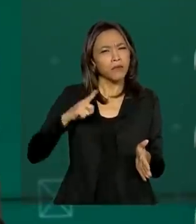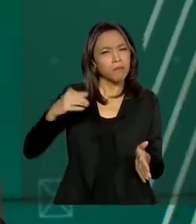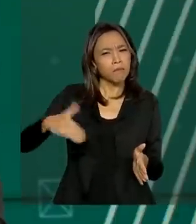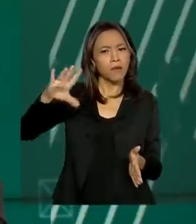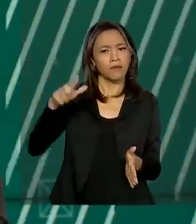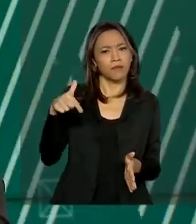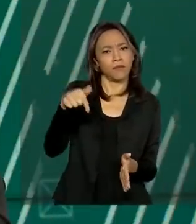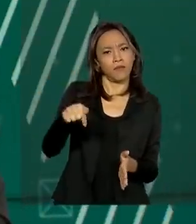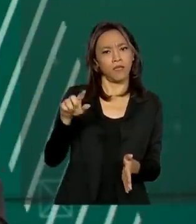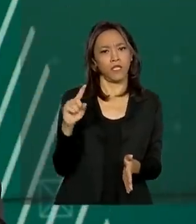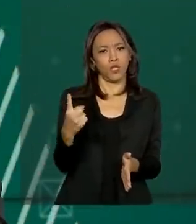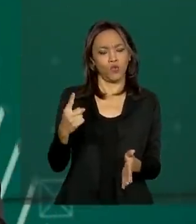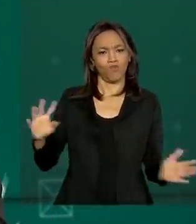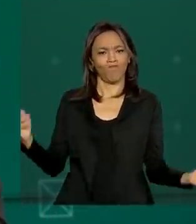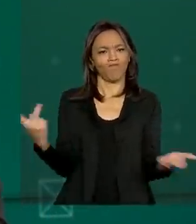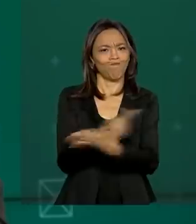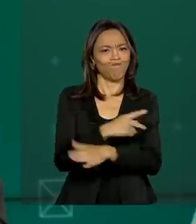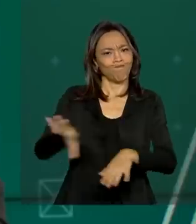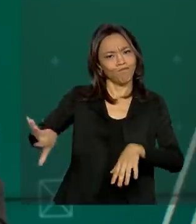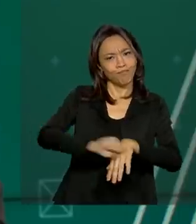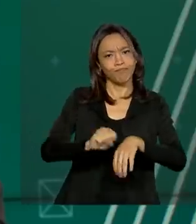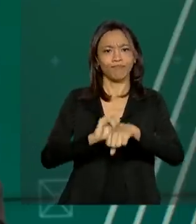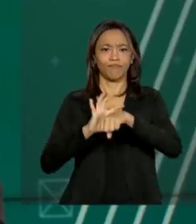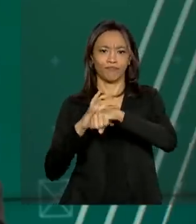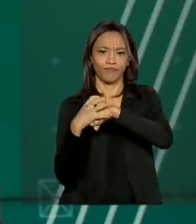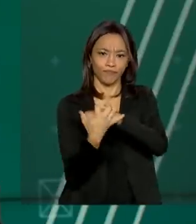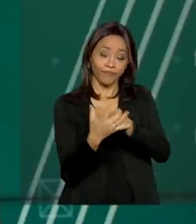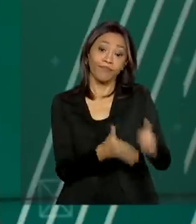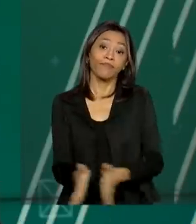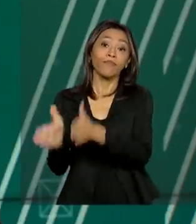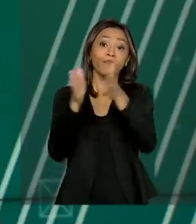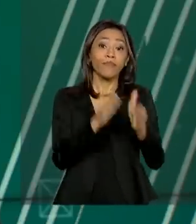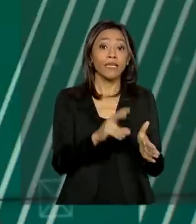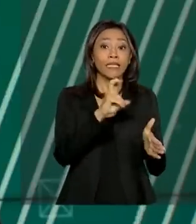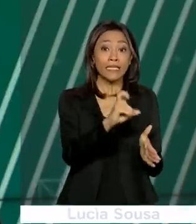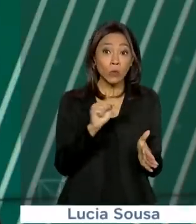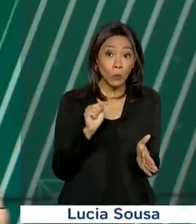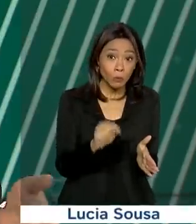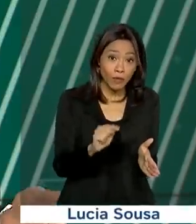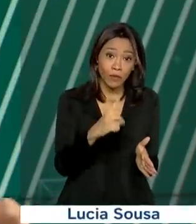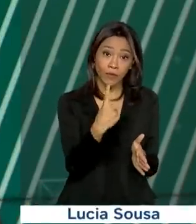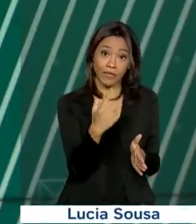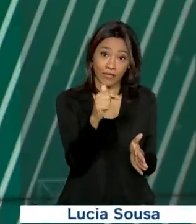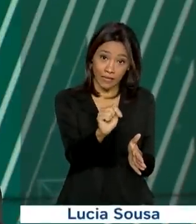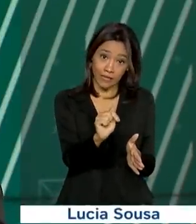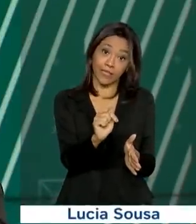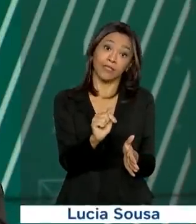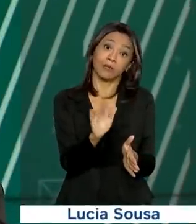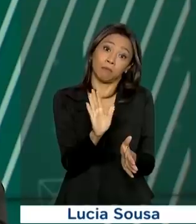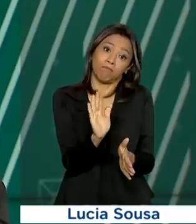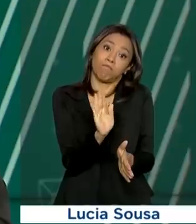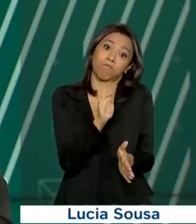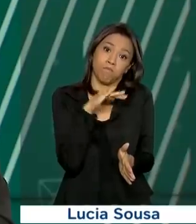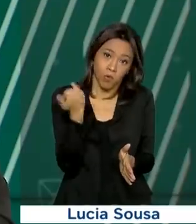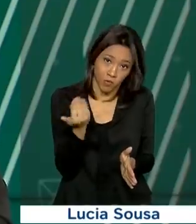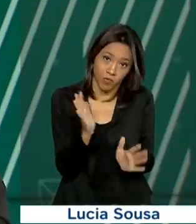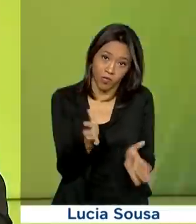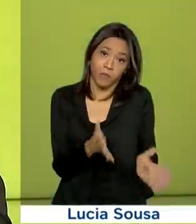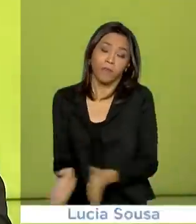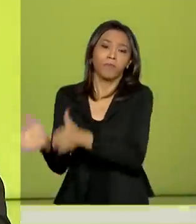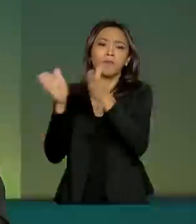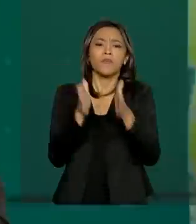71 mil casos de coronavírus e 5.017 mortes. De acordo com o Ministério da Saúde, 45